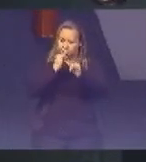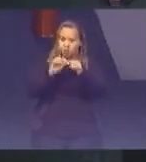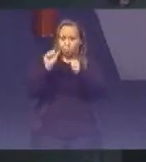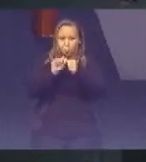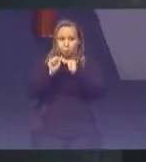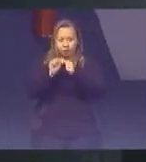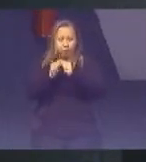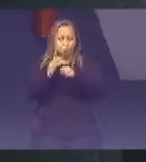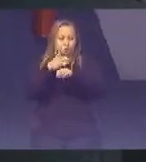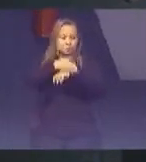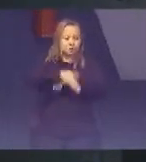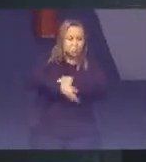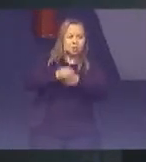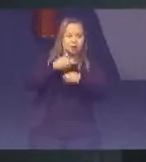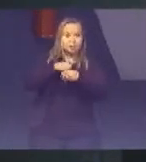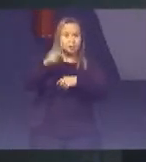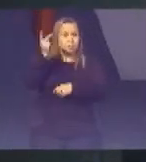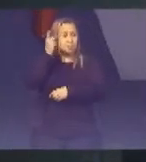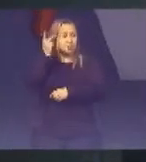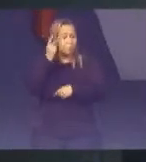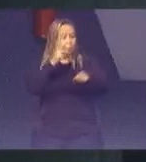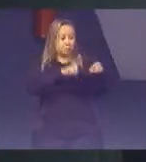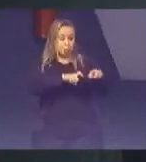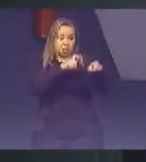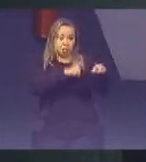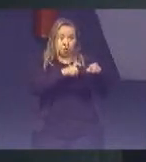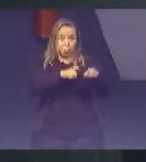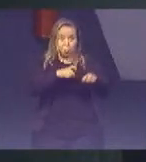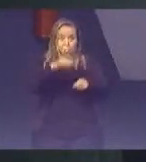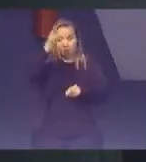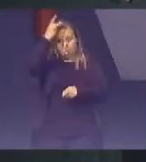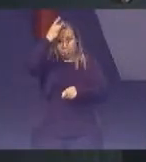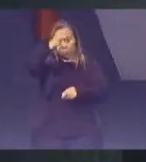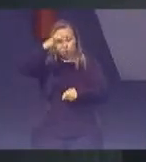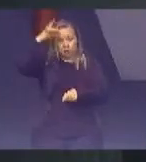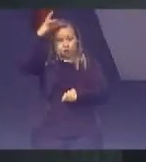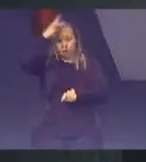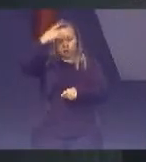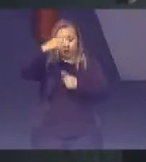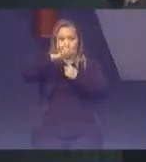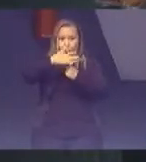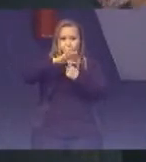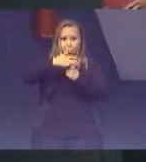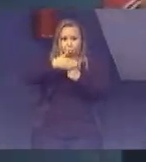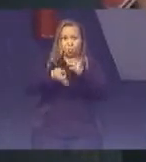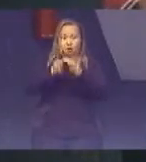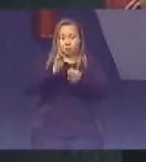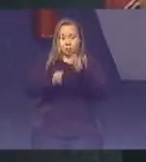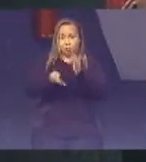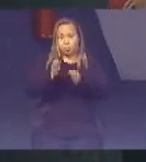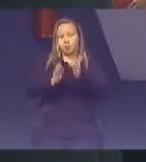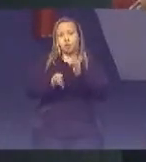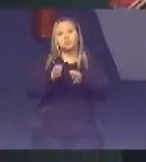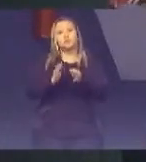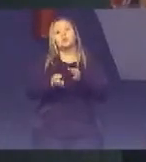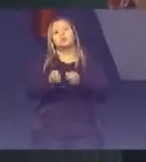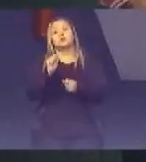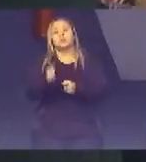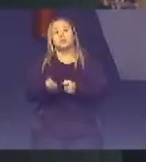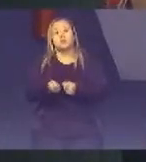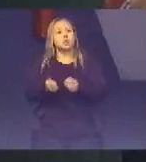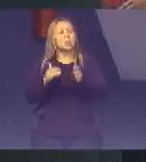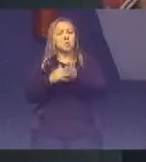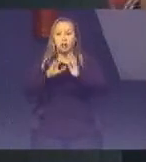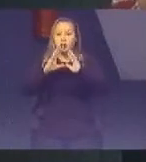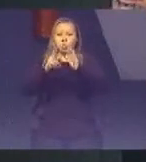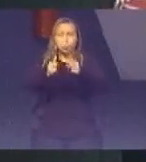interior Fizemos em São Paulo No Espírito Santo No Paraná No Tribunal de Justiça No Tribunal Regional Do Trabalho Enfim E aí nós